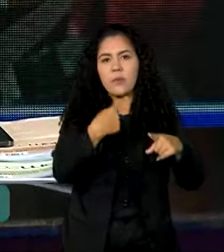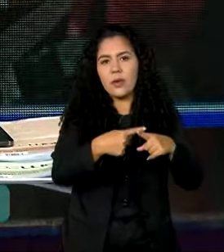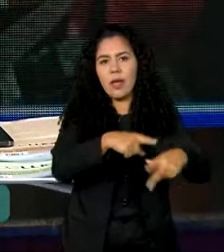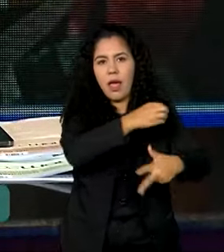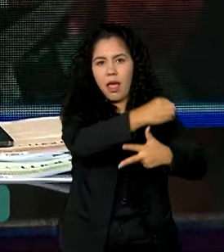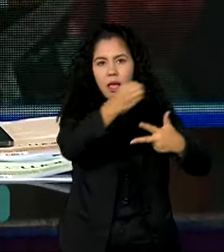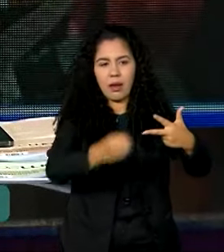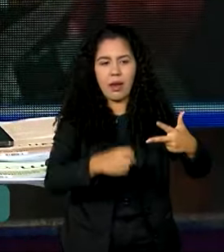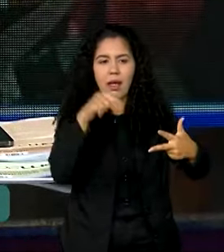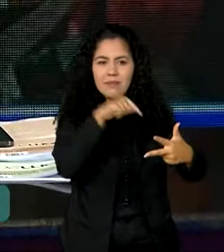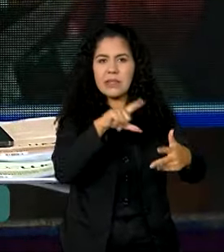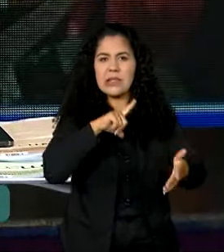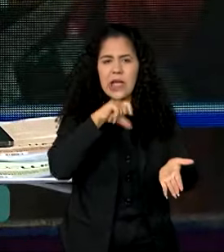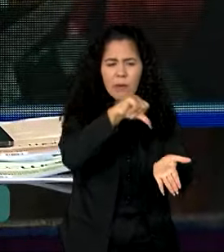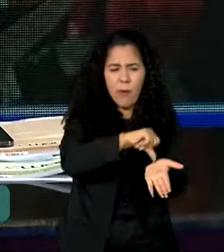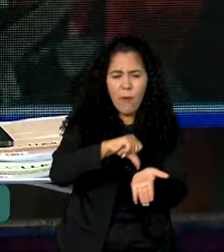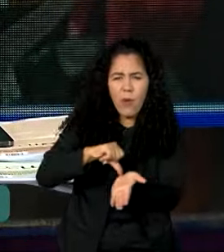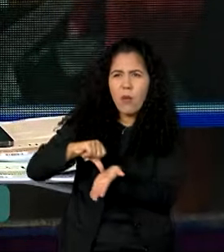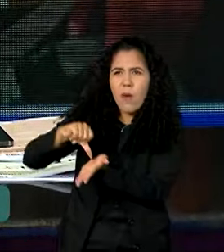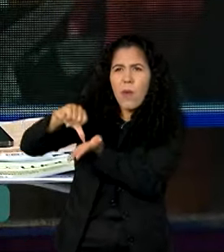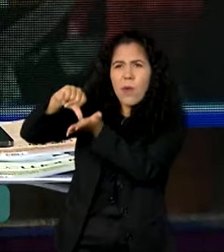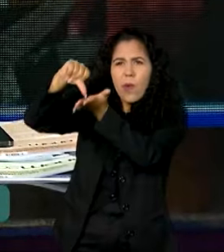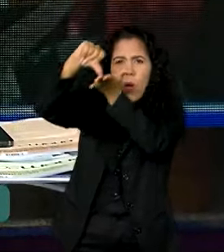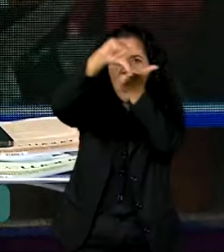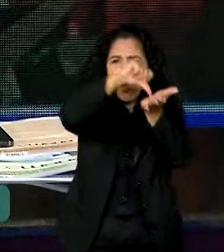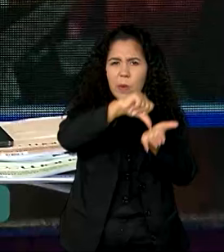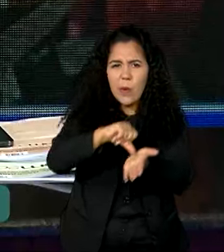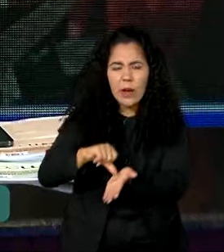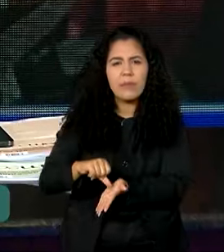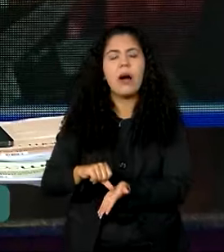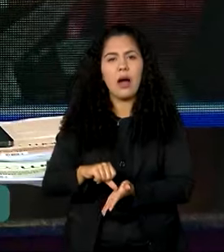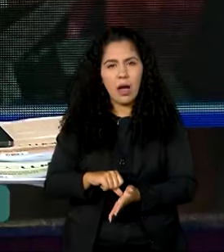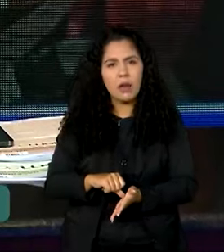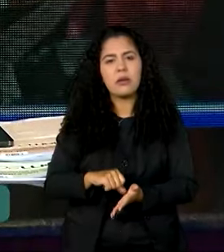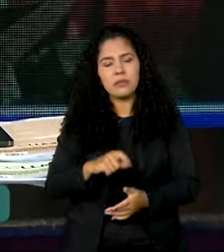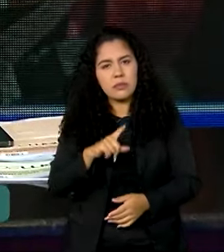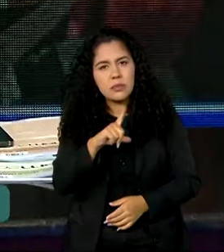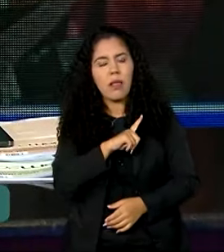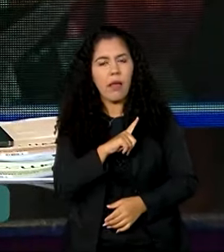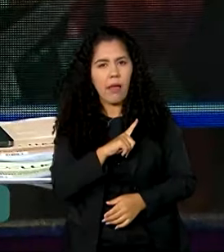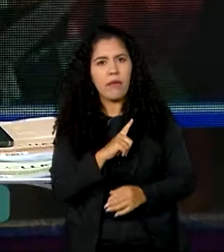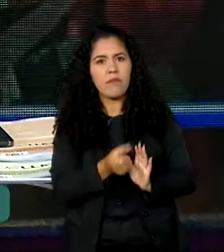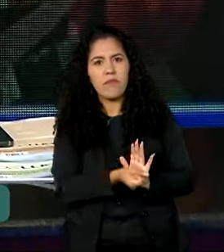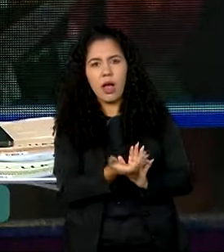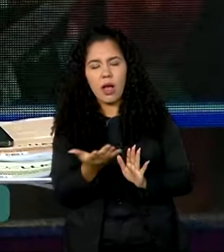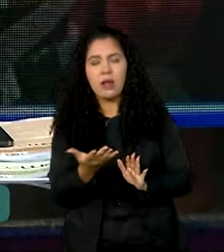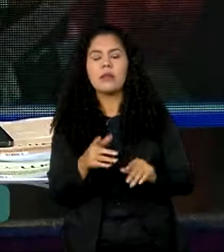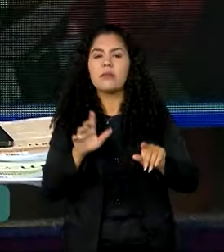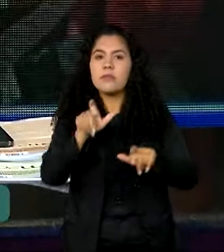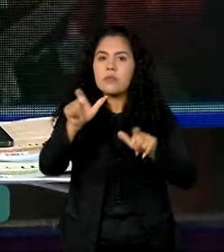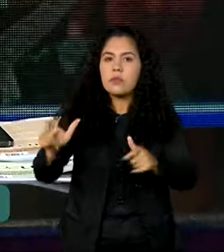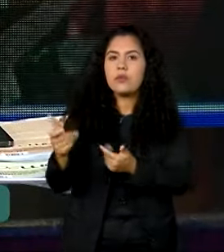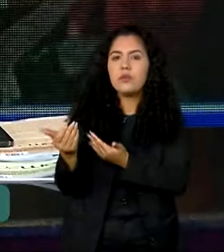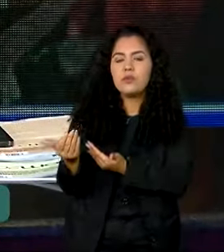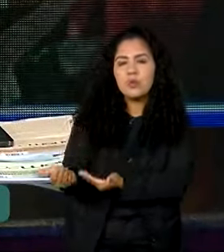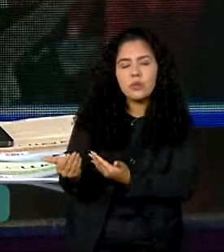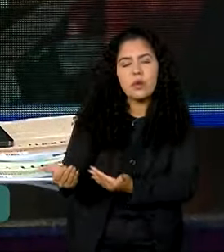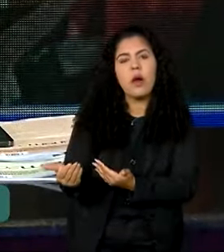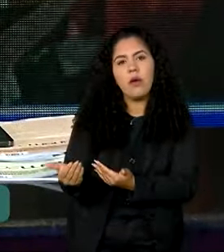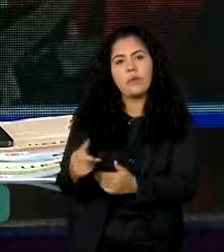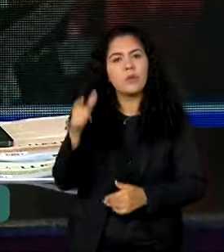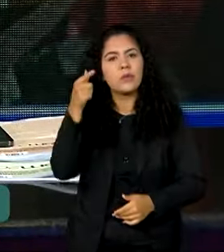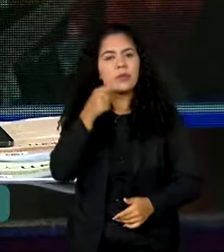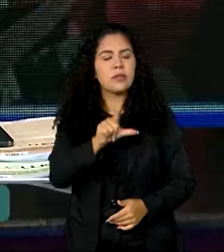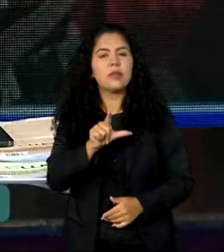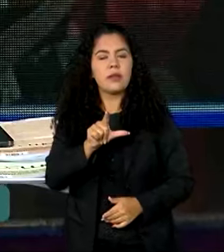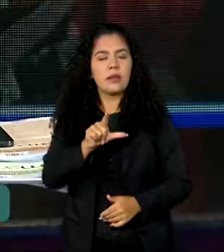o Enem tem muito mais esses locais, esse número de locais, e também para que o jovem já possa ter, a partir daí, o